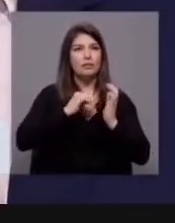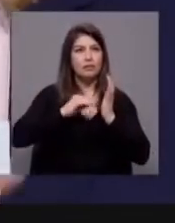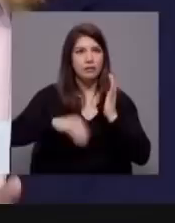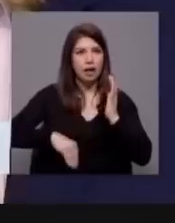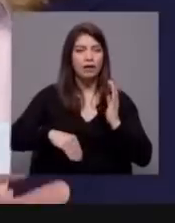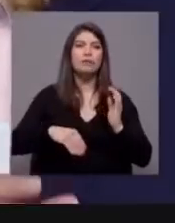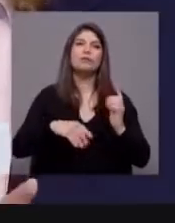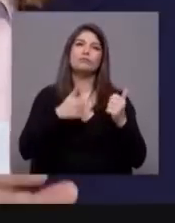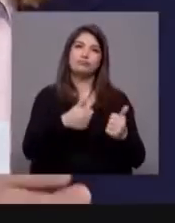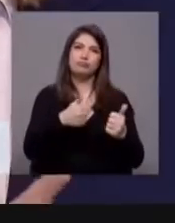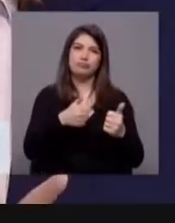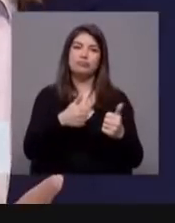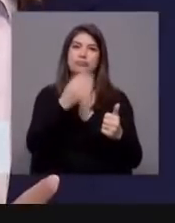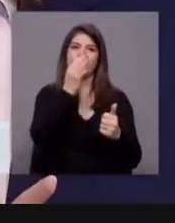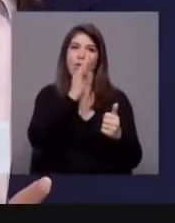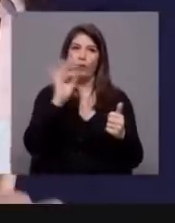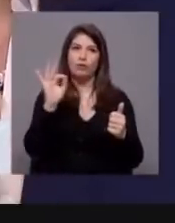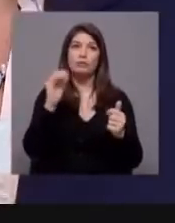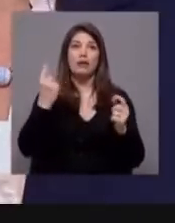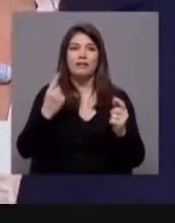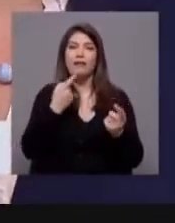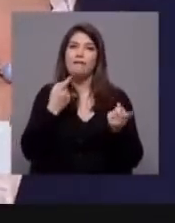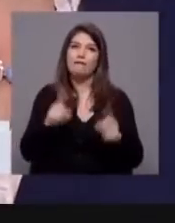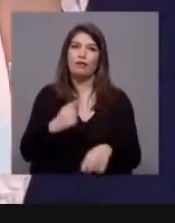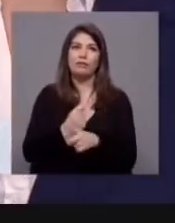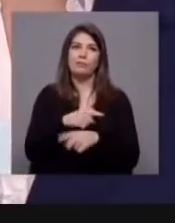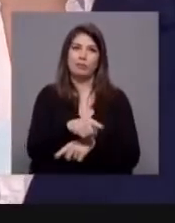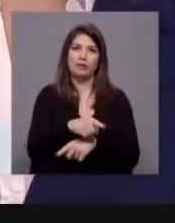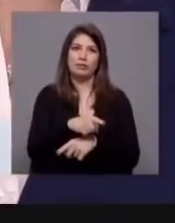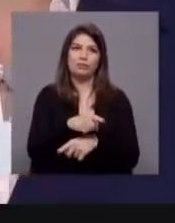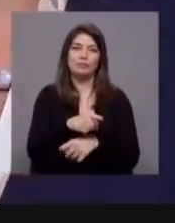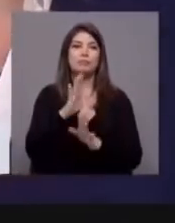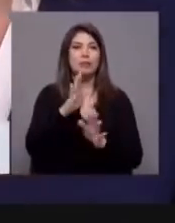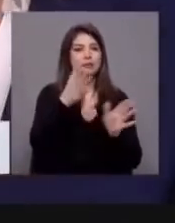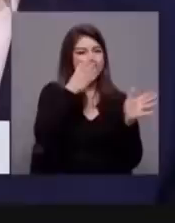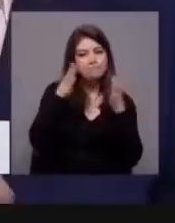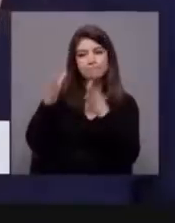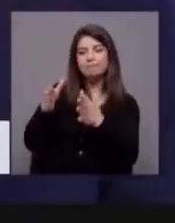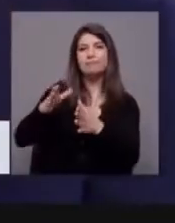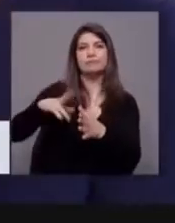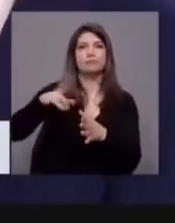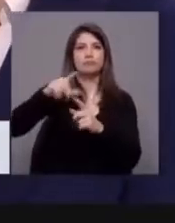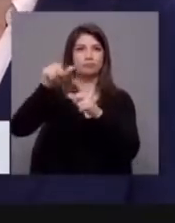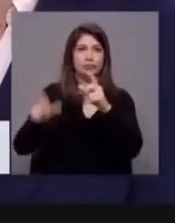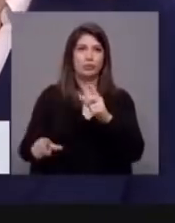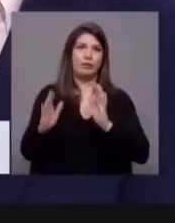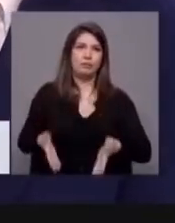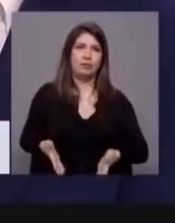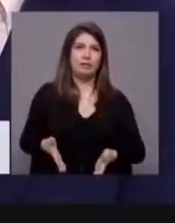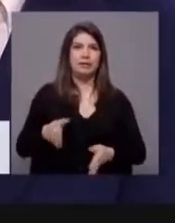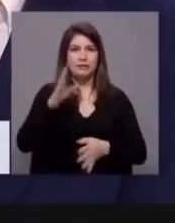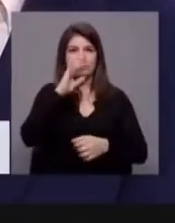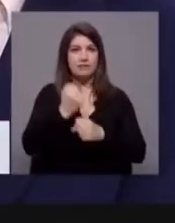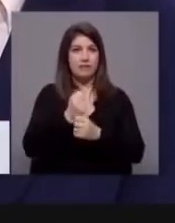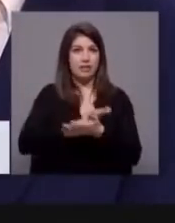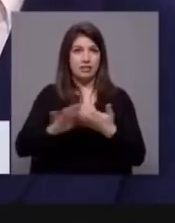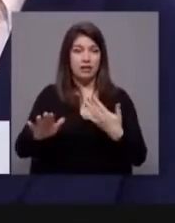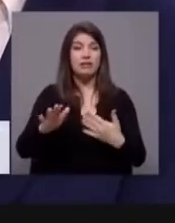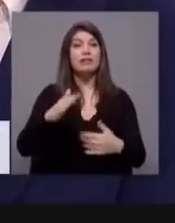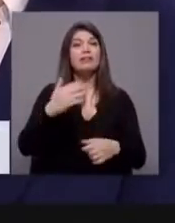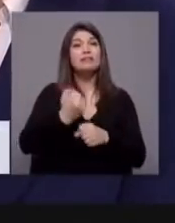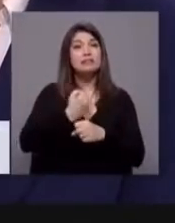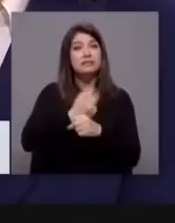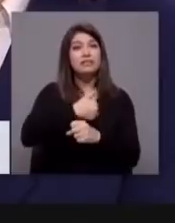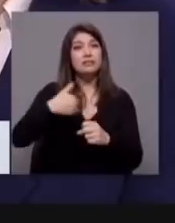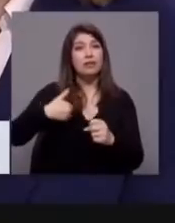durante 4 anos e é aí que eu acho que devemos voltar. Mas temos que olhar para o país. Se não for de nada feito, o Serviço Nacional de Saúde